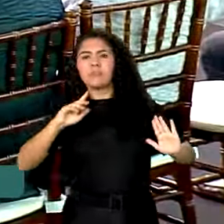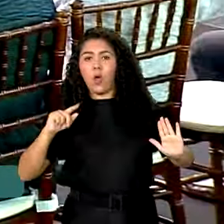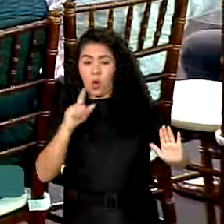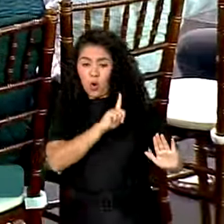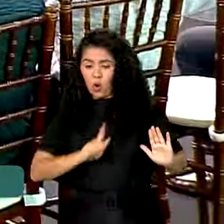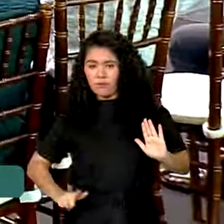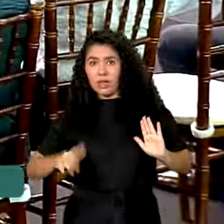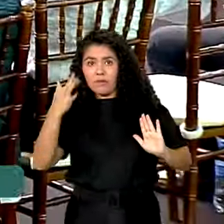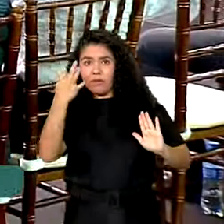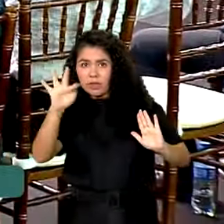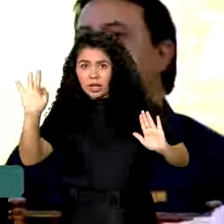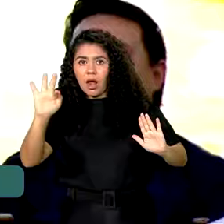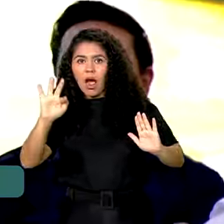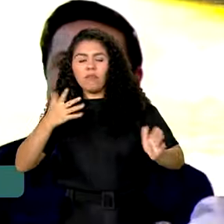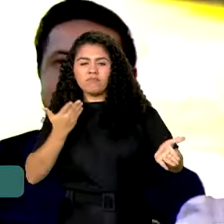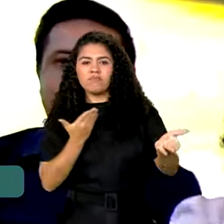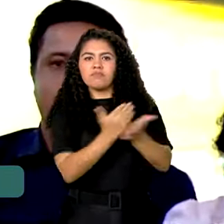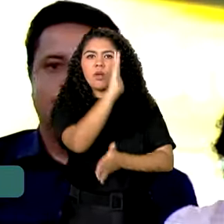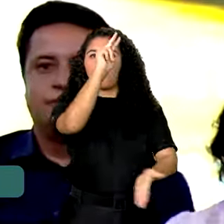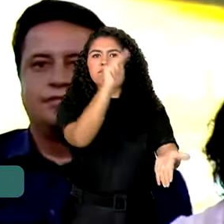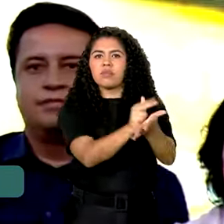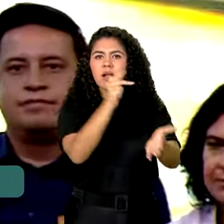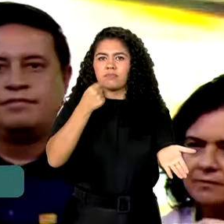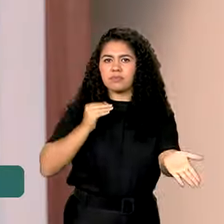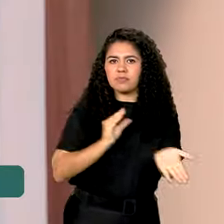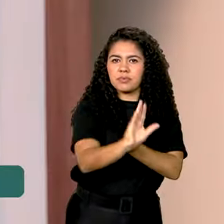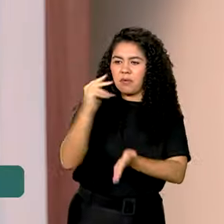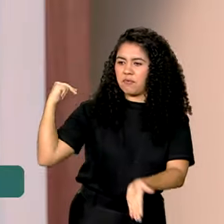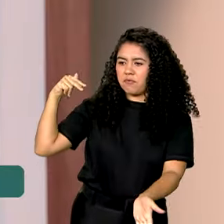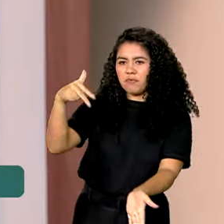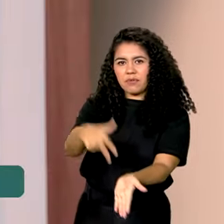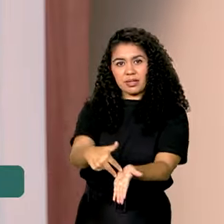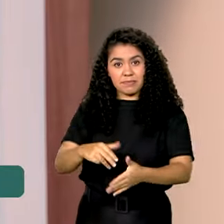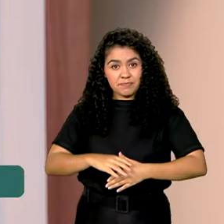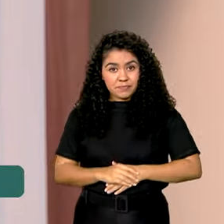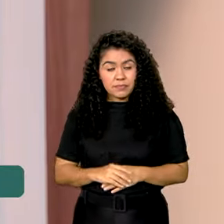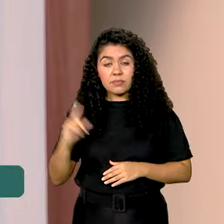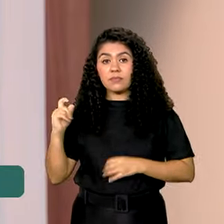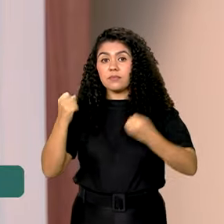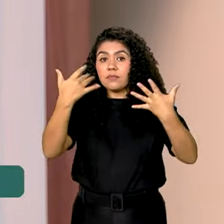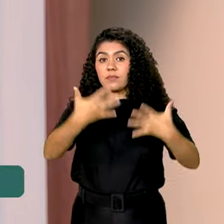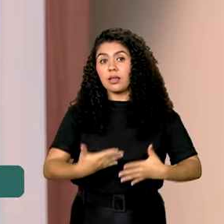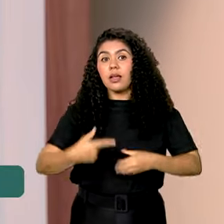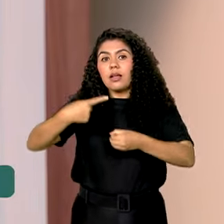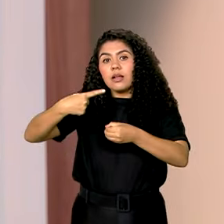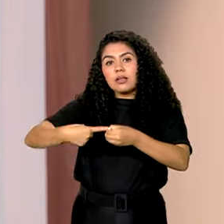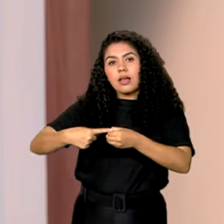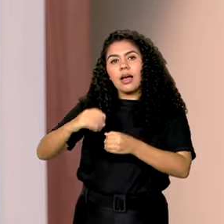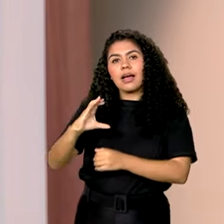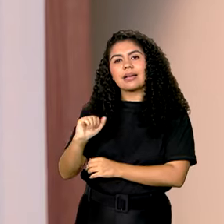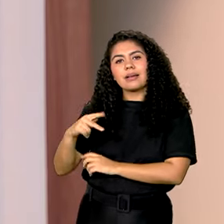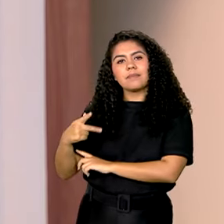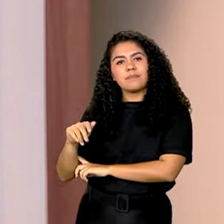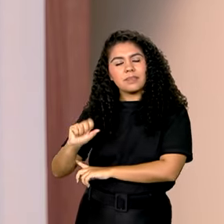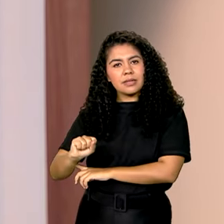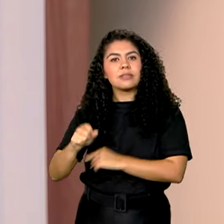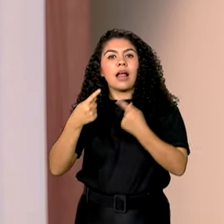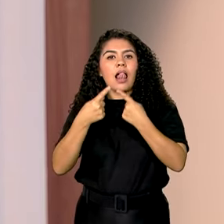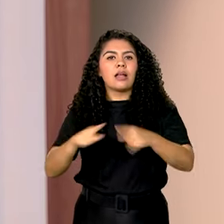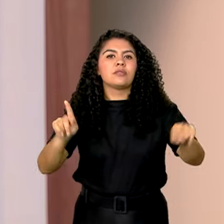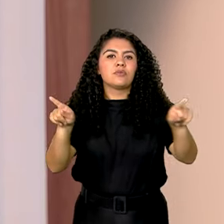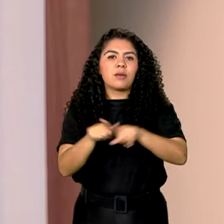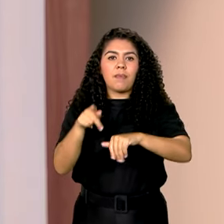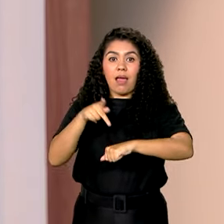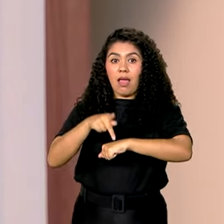federal virá aqui como virá em qualquer outra cidade. Em Campinas, o presidente Lula também lançou a